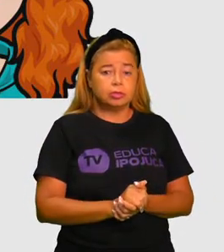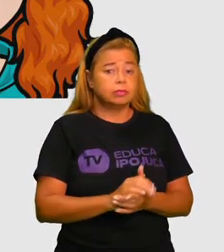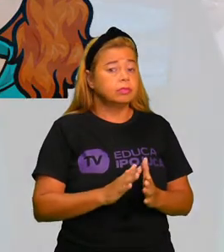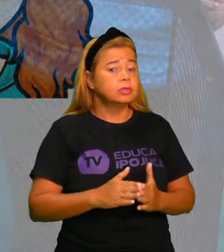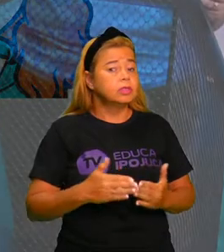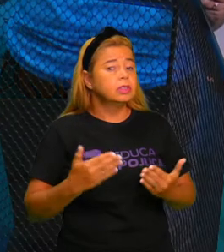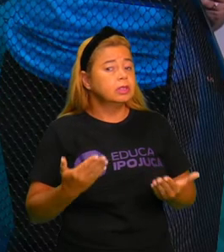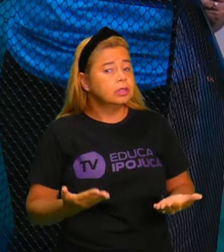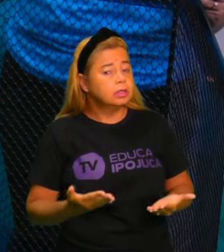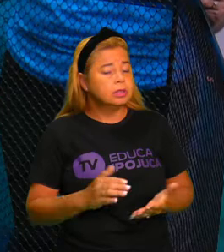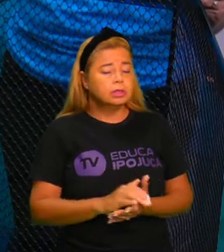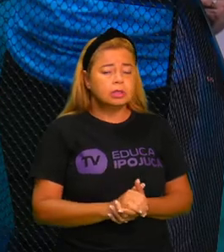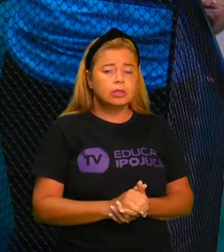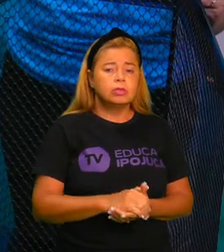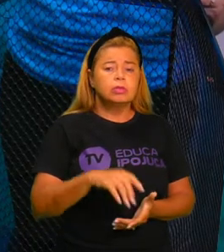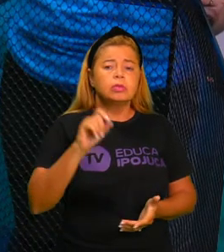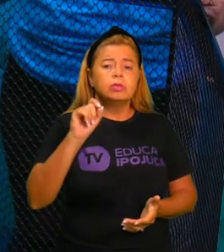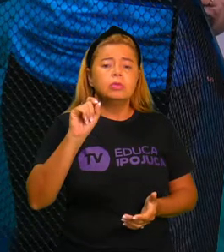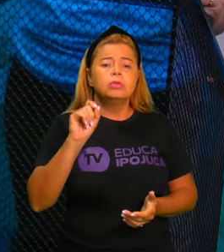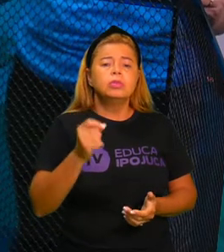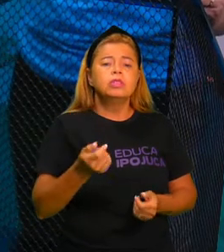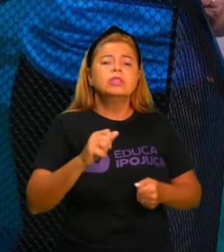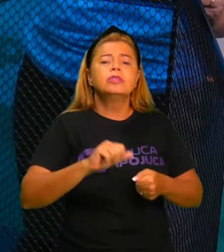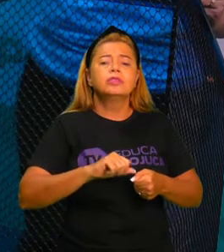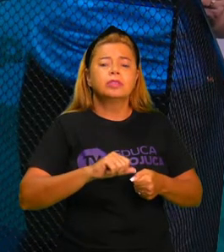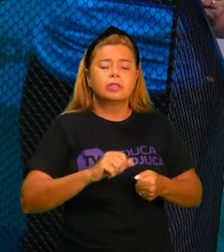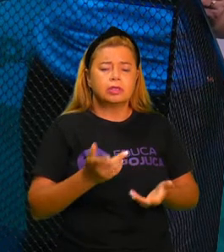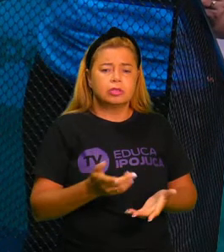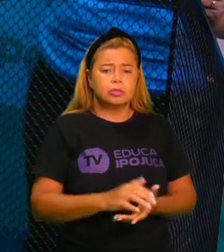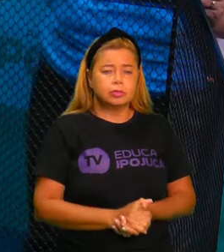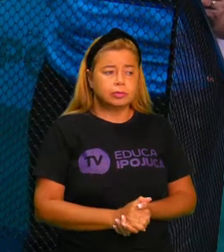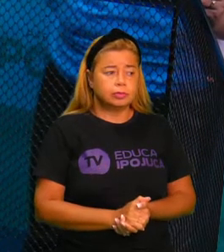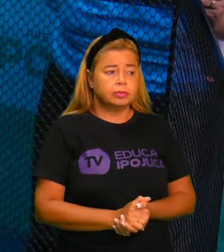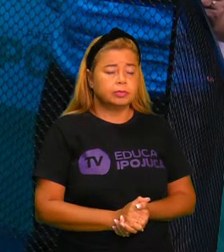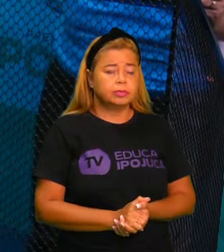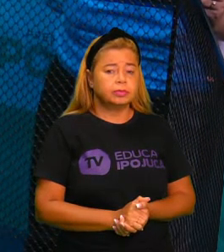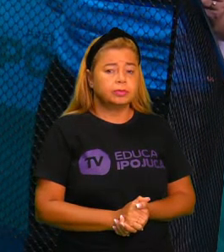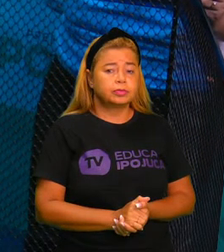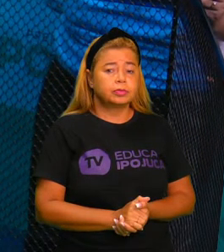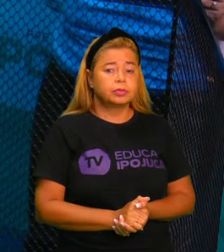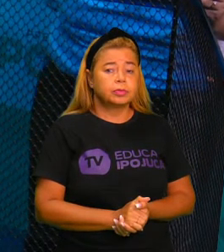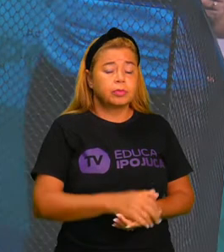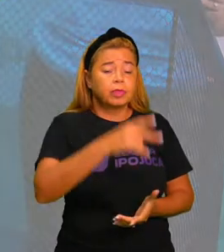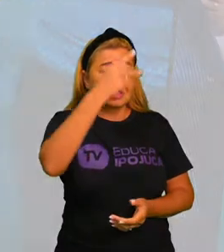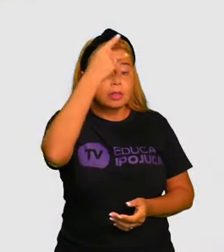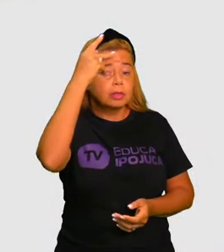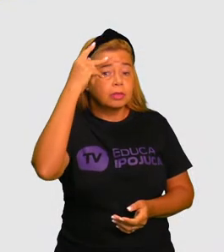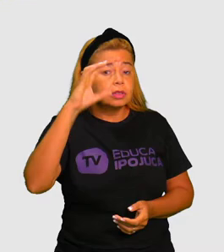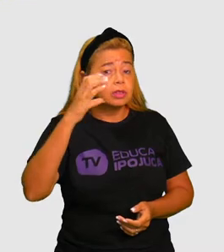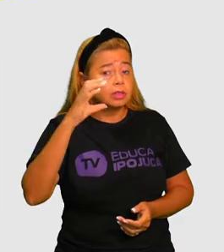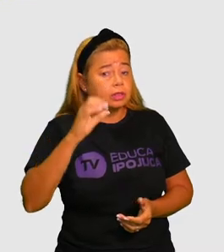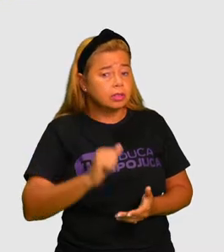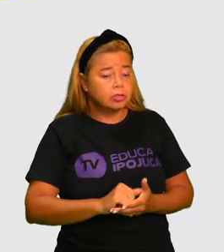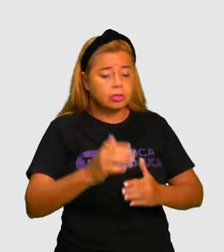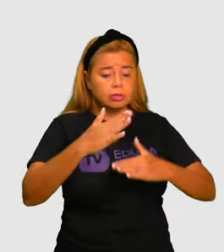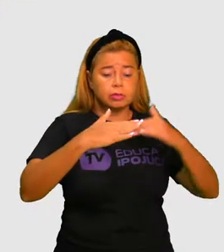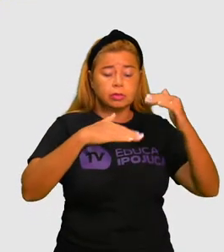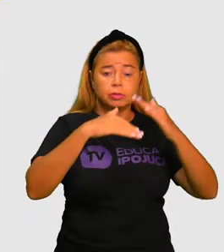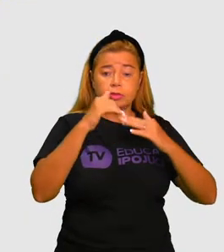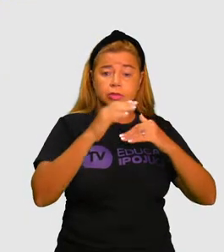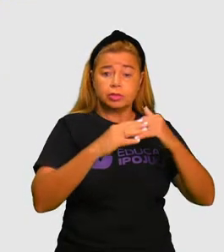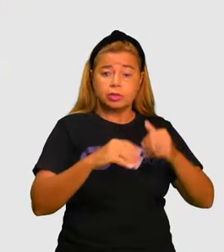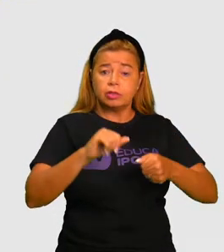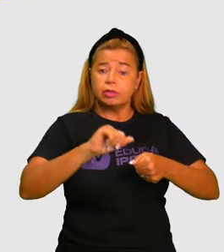O cientista é o profissional que faz a